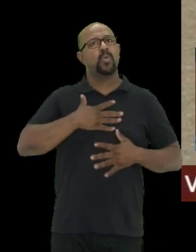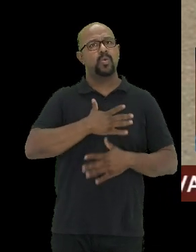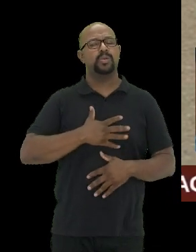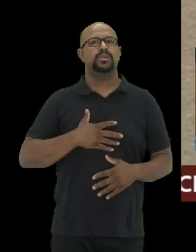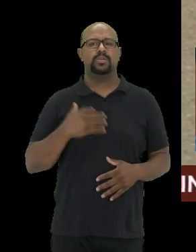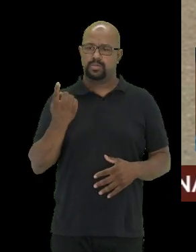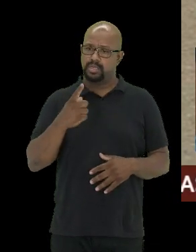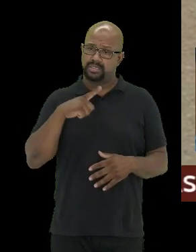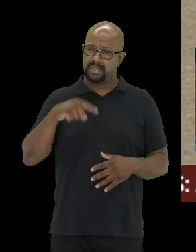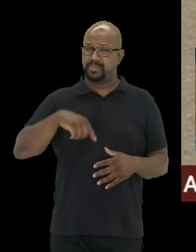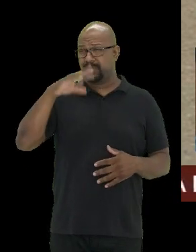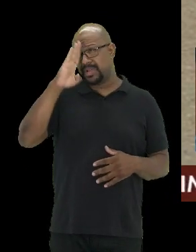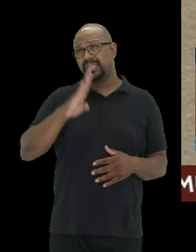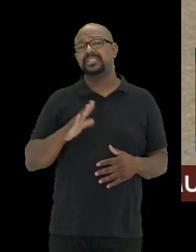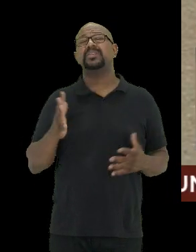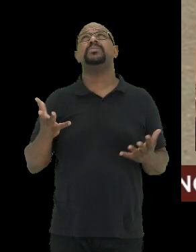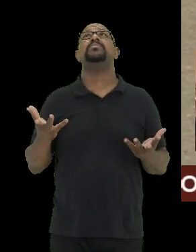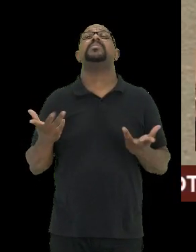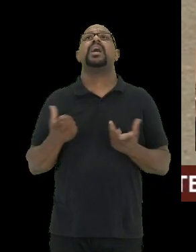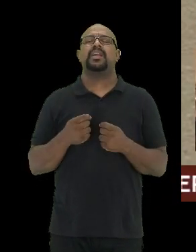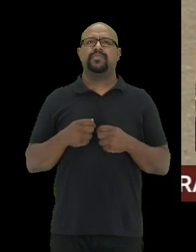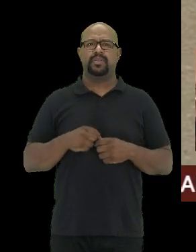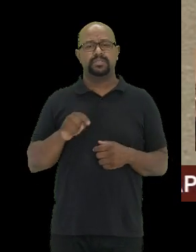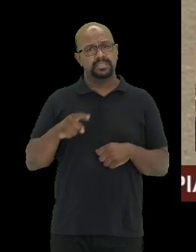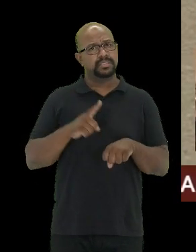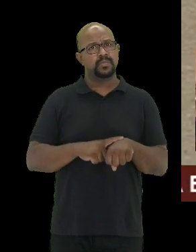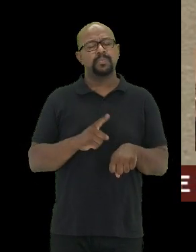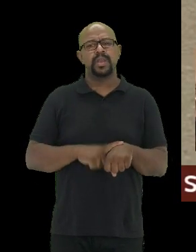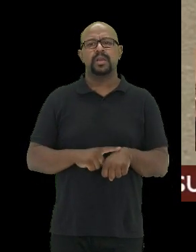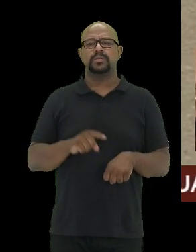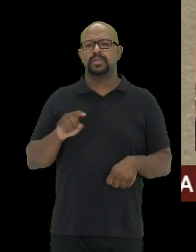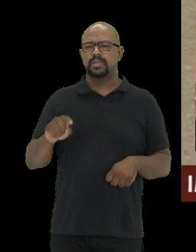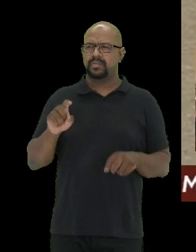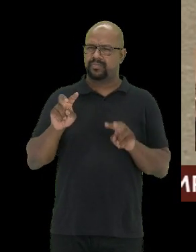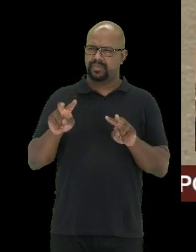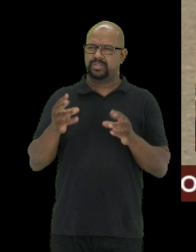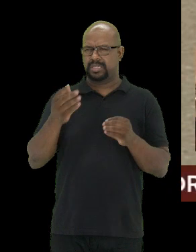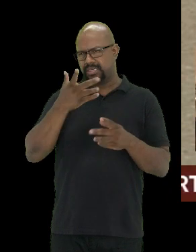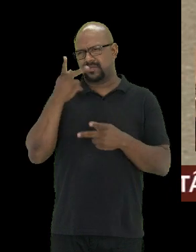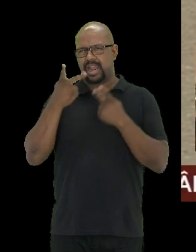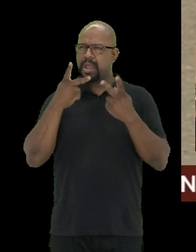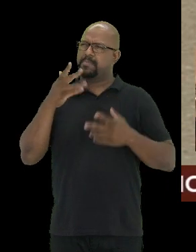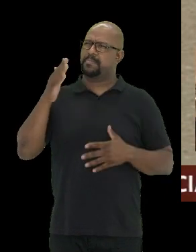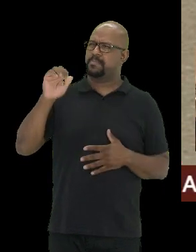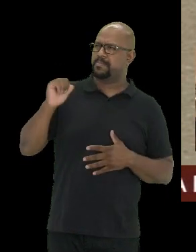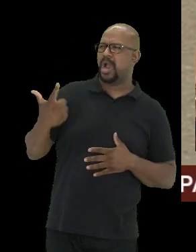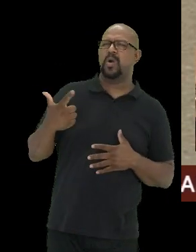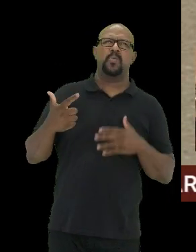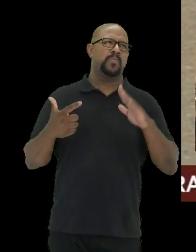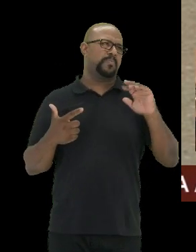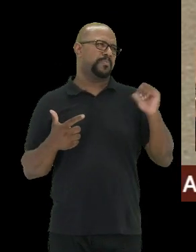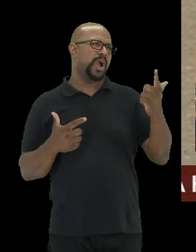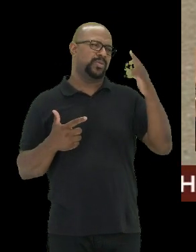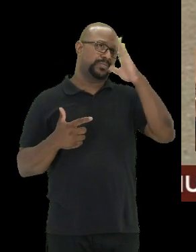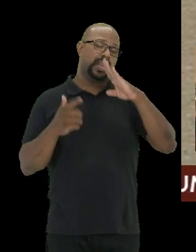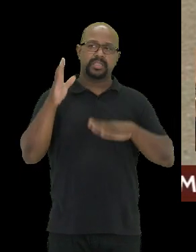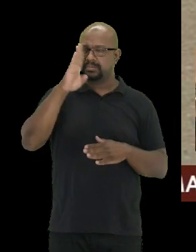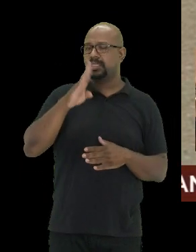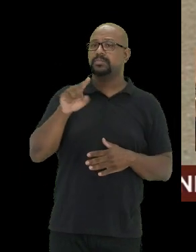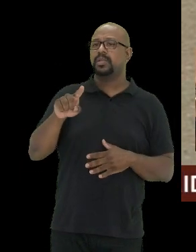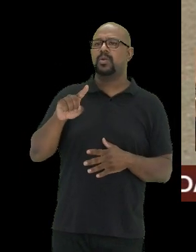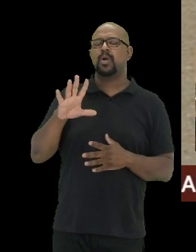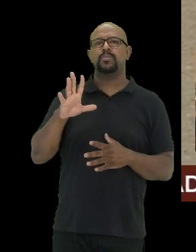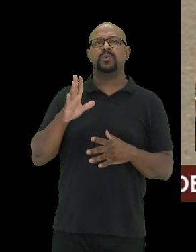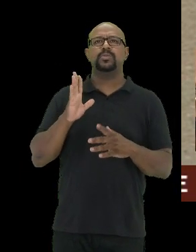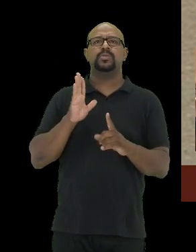Nós temos brasileiros maravilhosos. Acho que nesse momento em que eu vejo tanta gente falar mal do Brasil lá fora, botar aqui com um ícone,